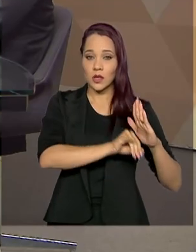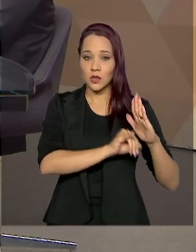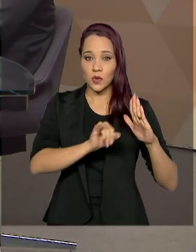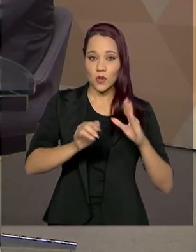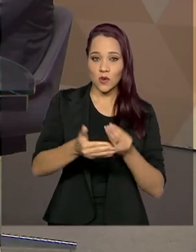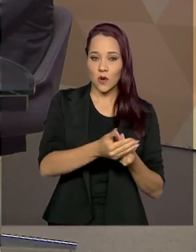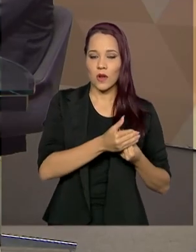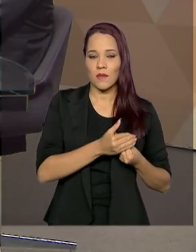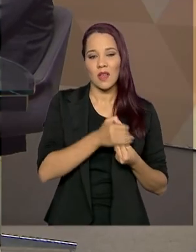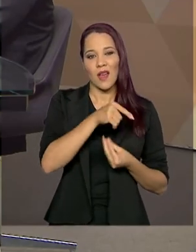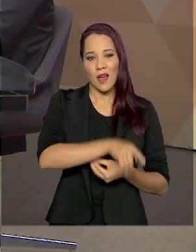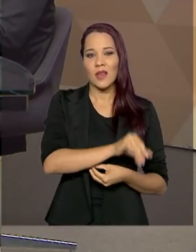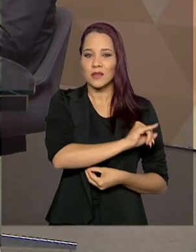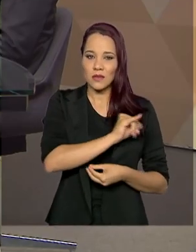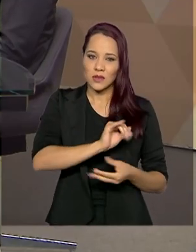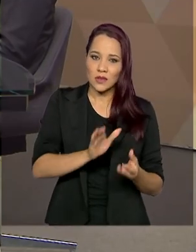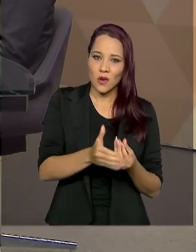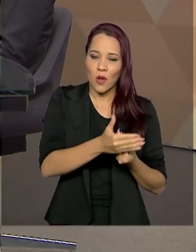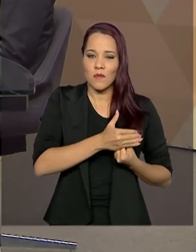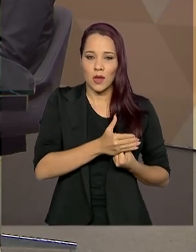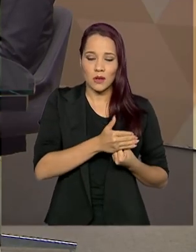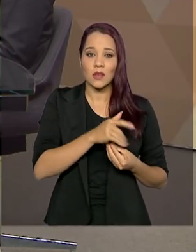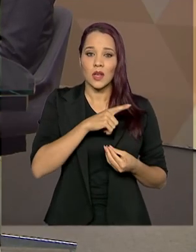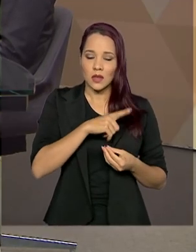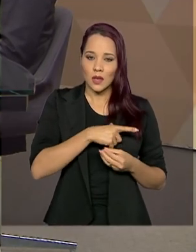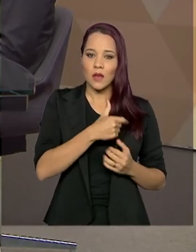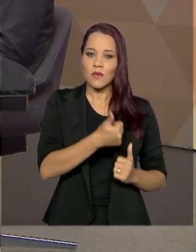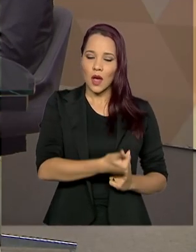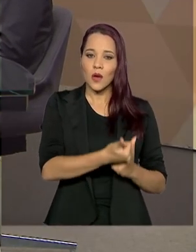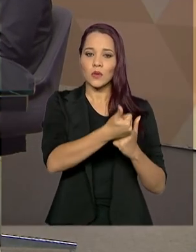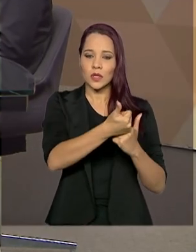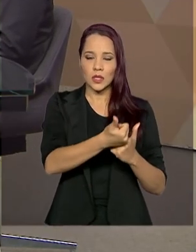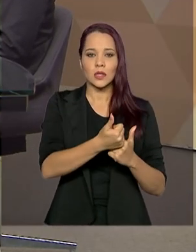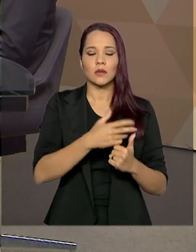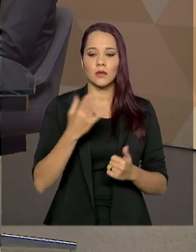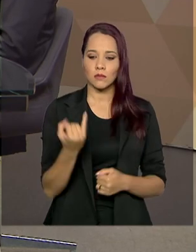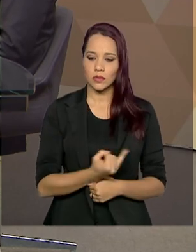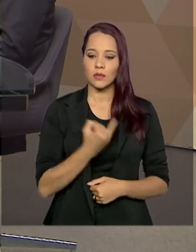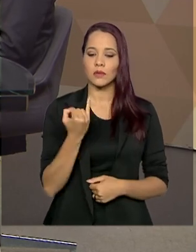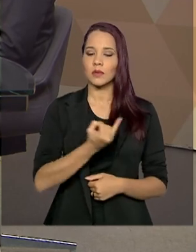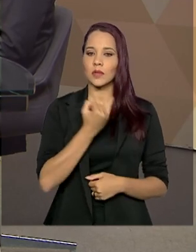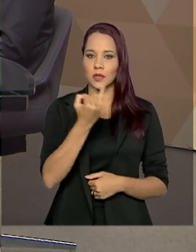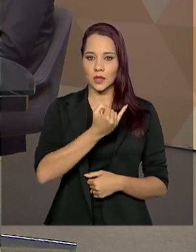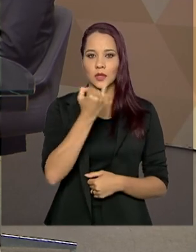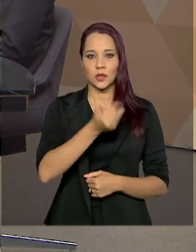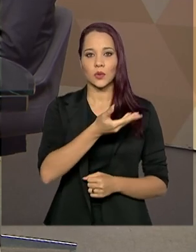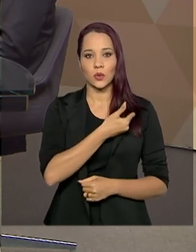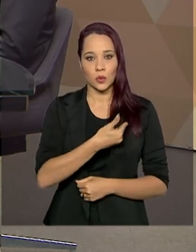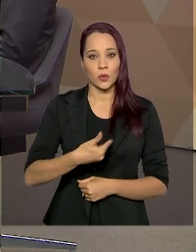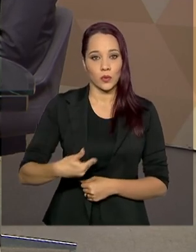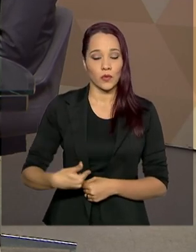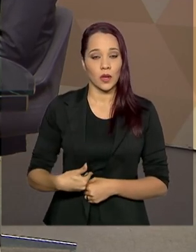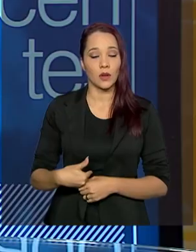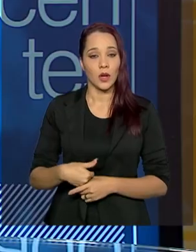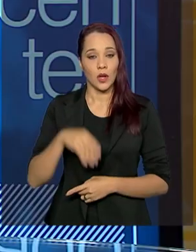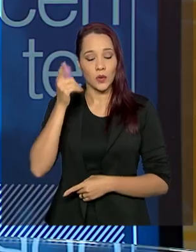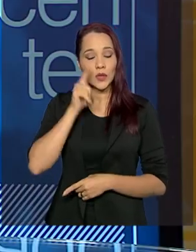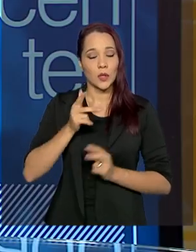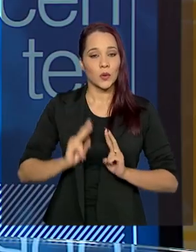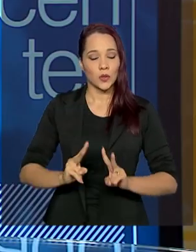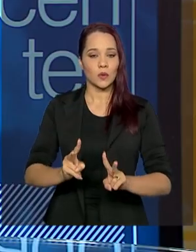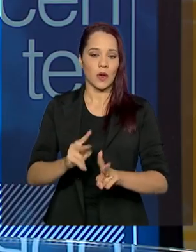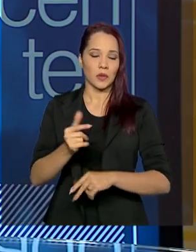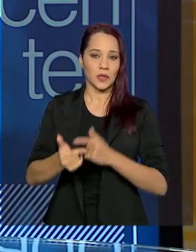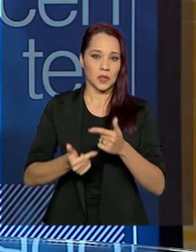de acolhimento. Essas instituições receberam auxílio contundente do governo e puderam continuar com as suas